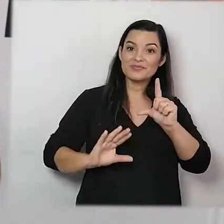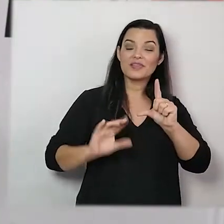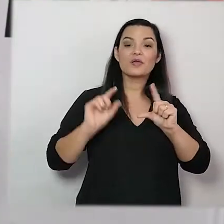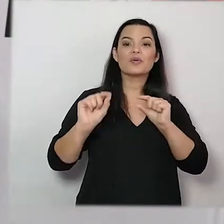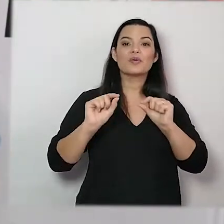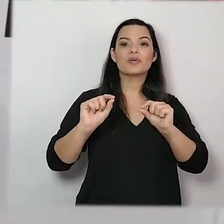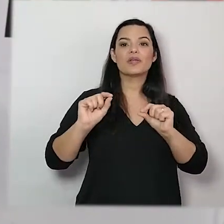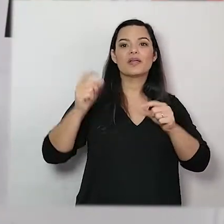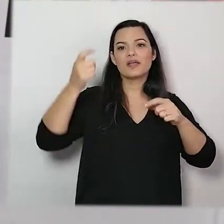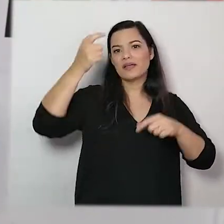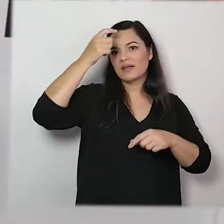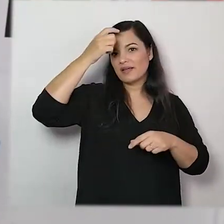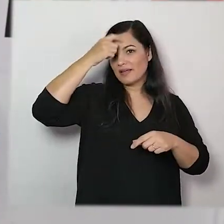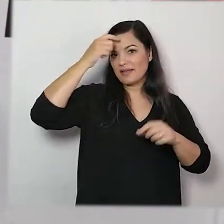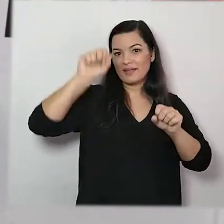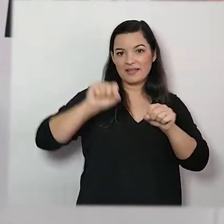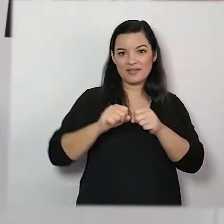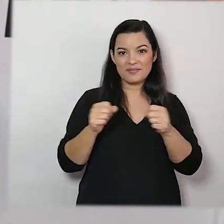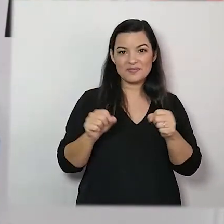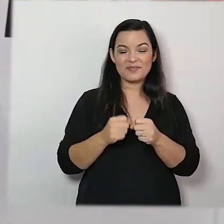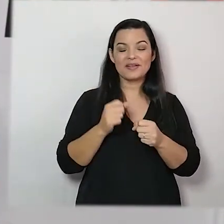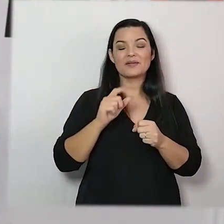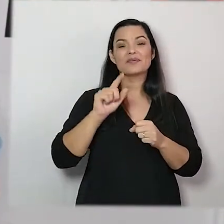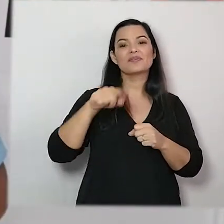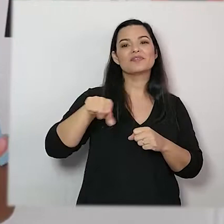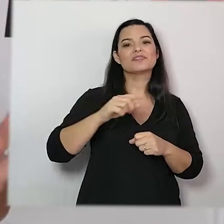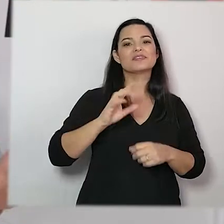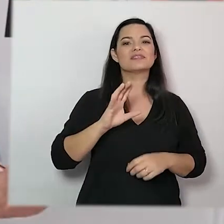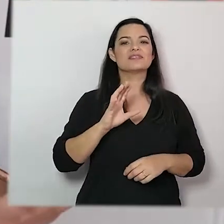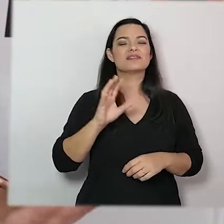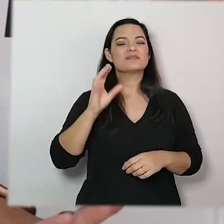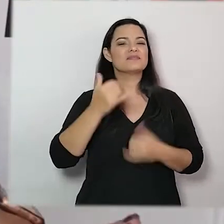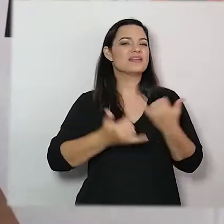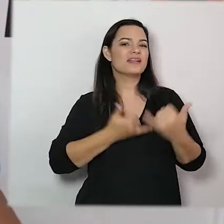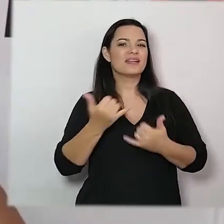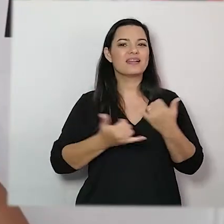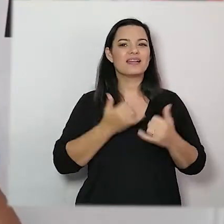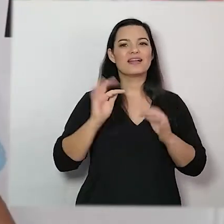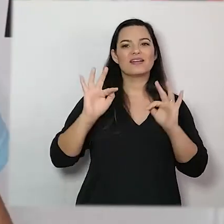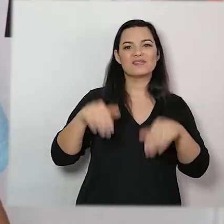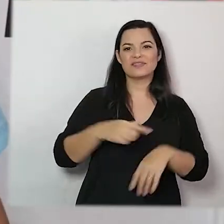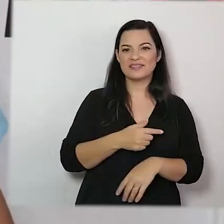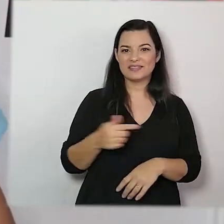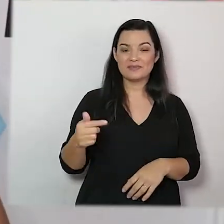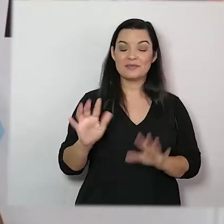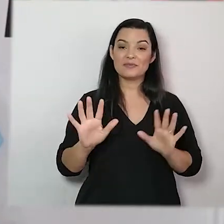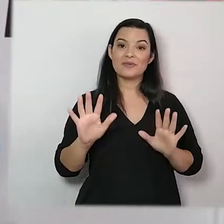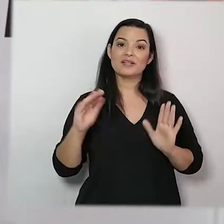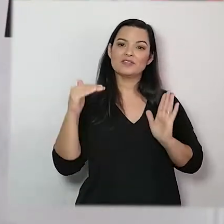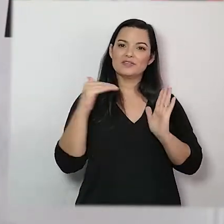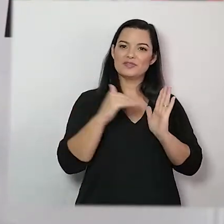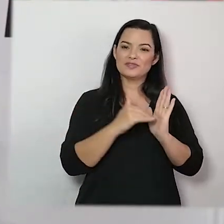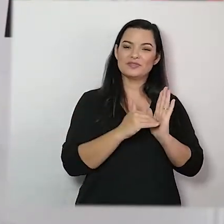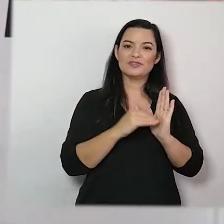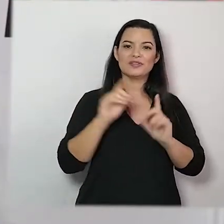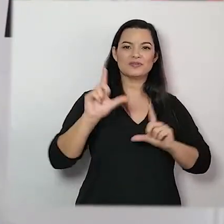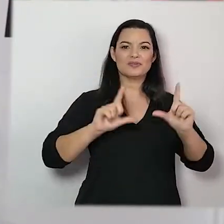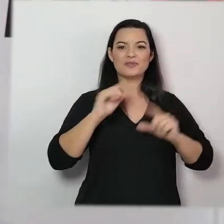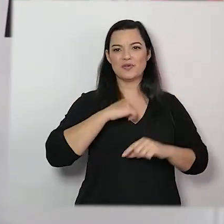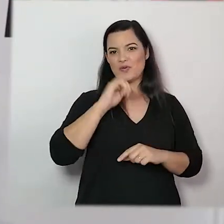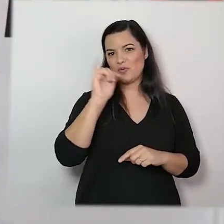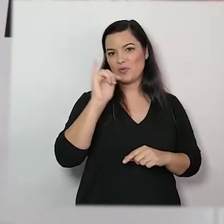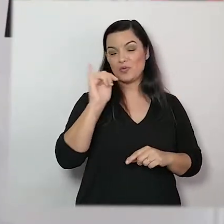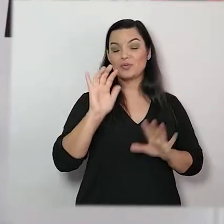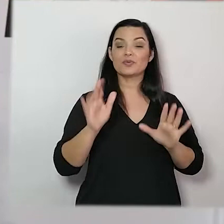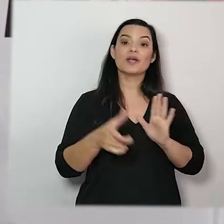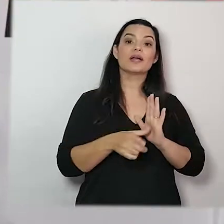vocês se divertirem aí no final de semana. Mas no finalzinho do programa eu te conto isso, porque